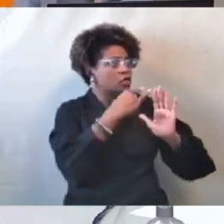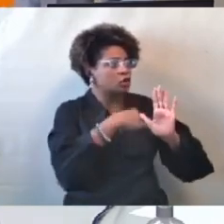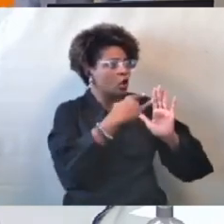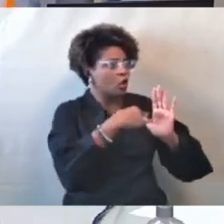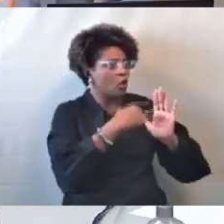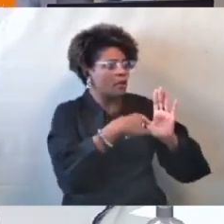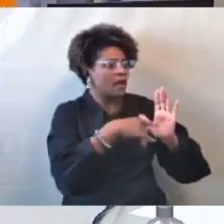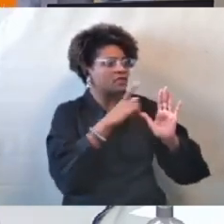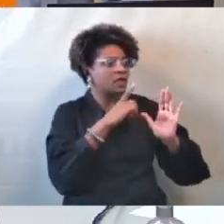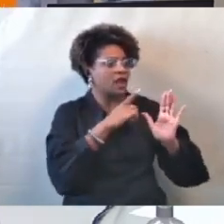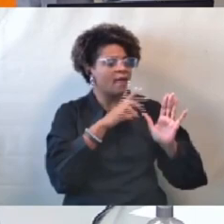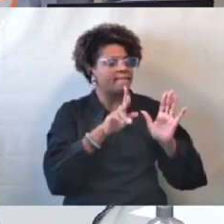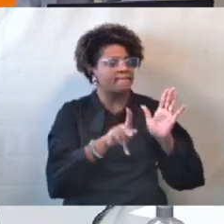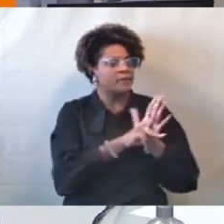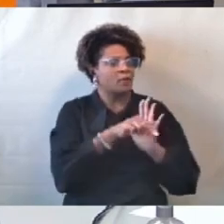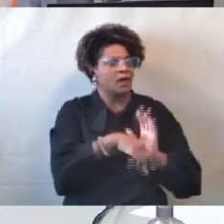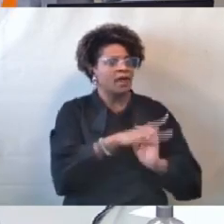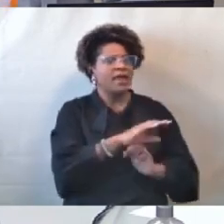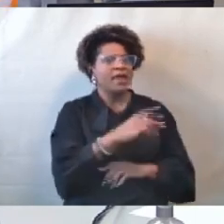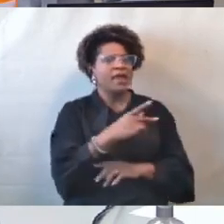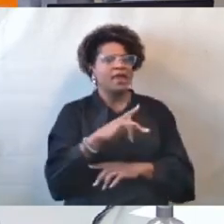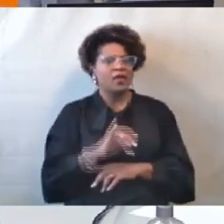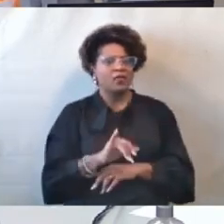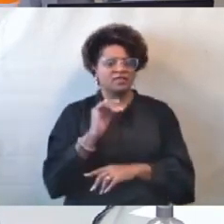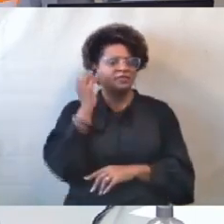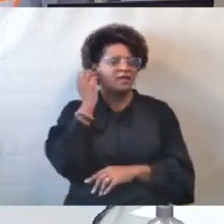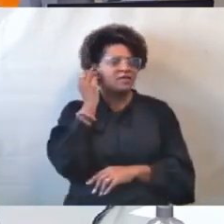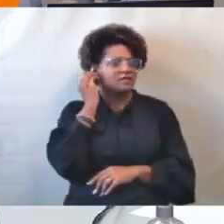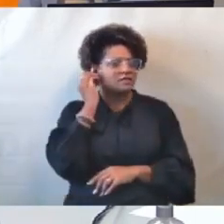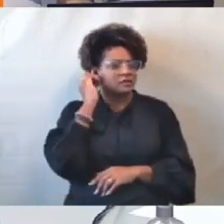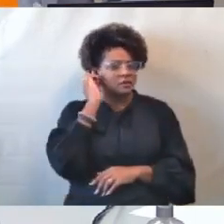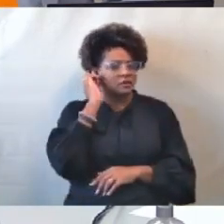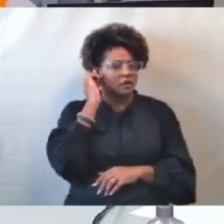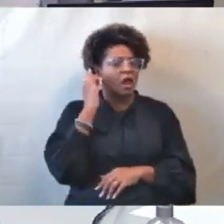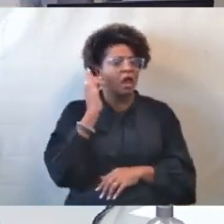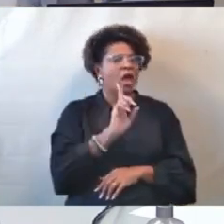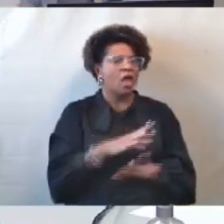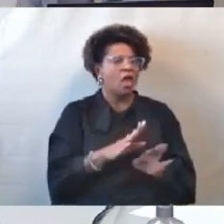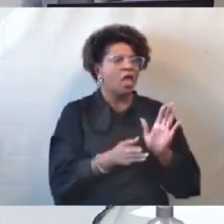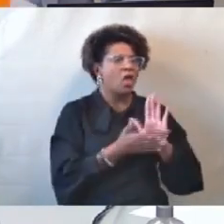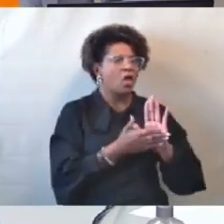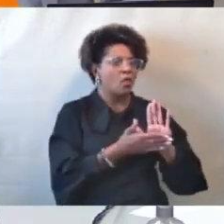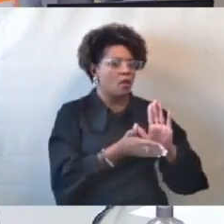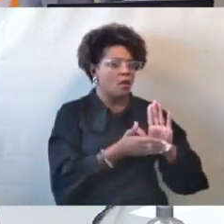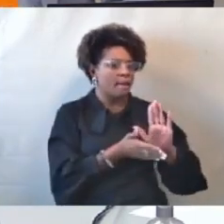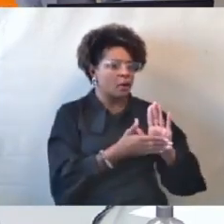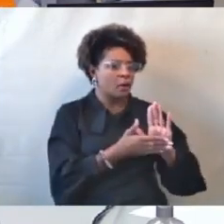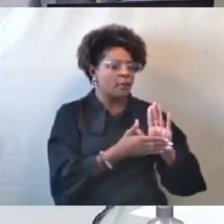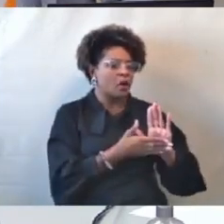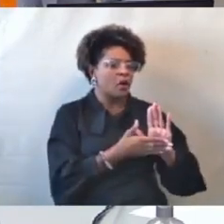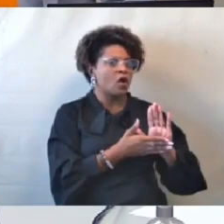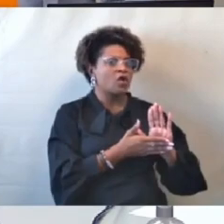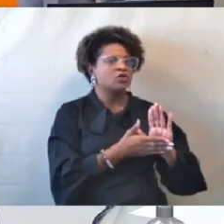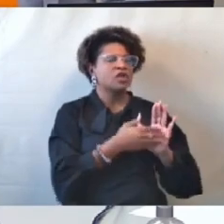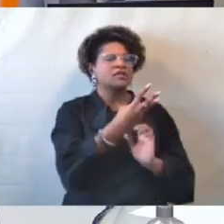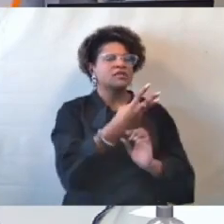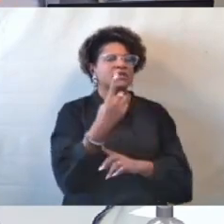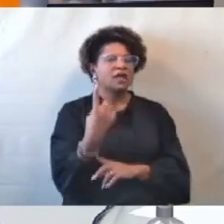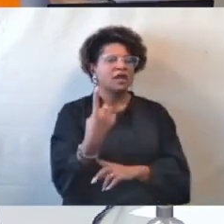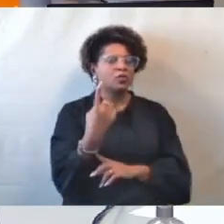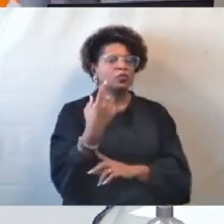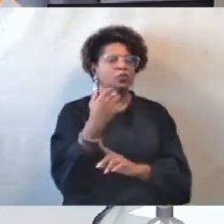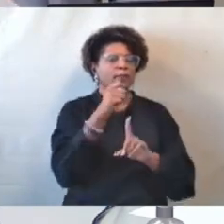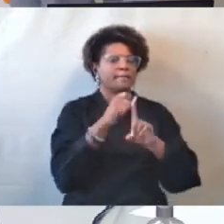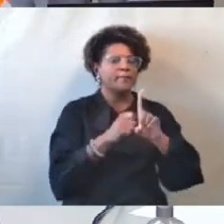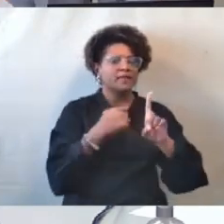dessa CPI. Nós estamos dizendo que temos a proposta comercial enviada em 31 de agosto de 2023 e,